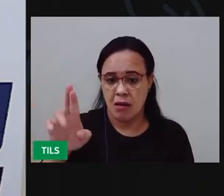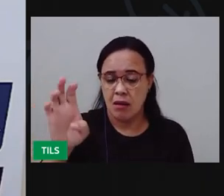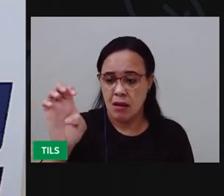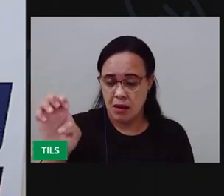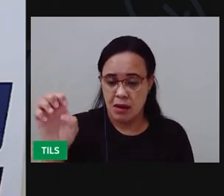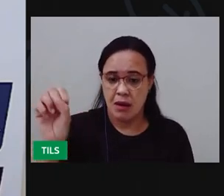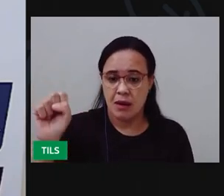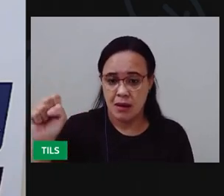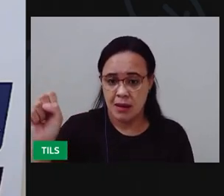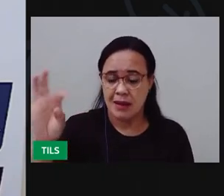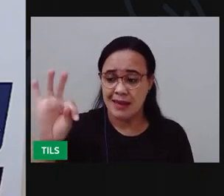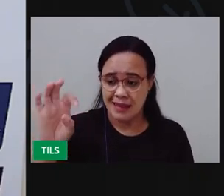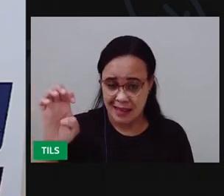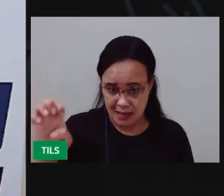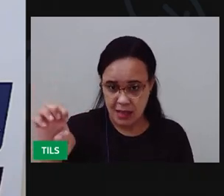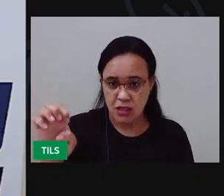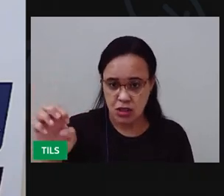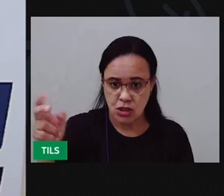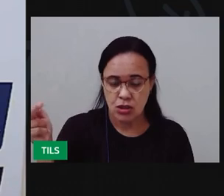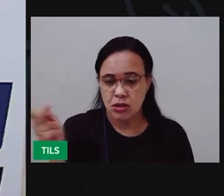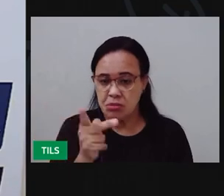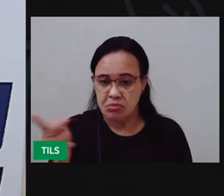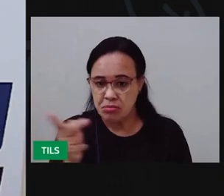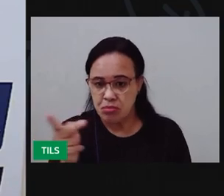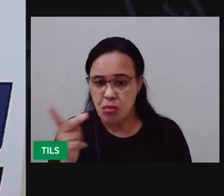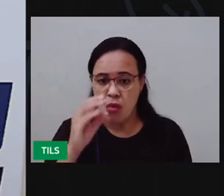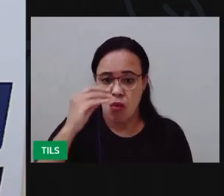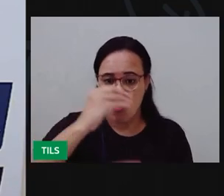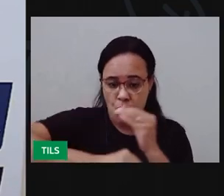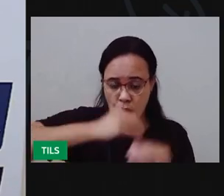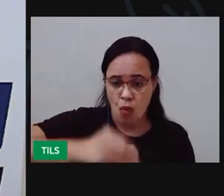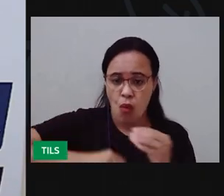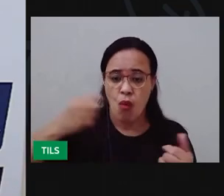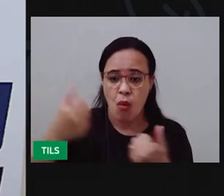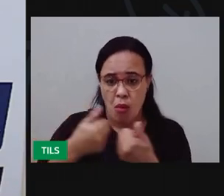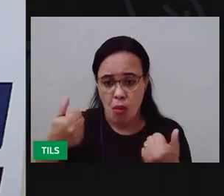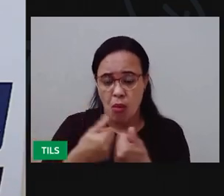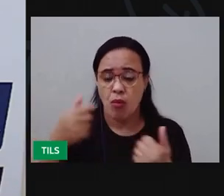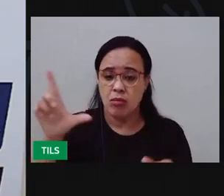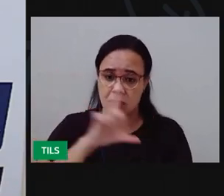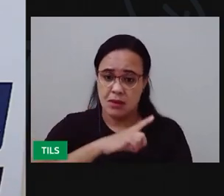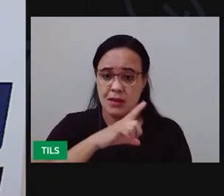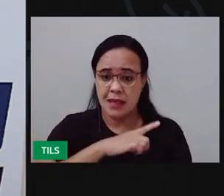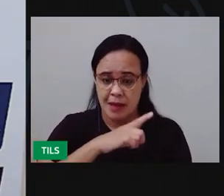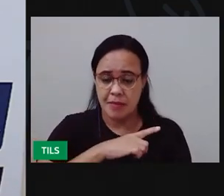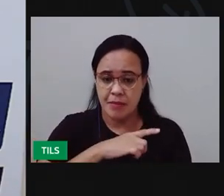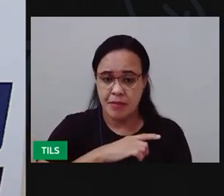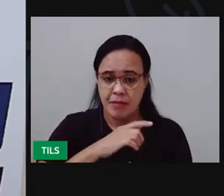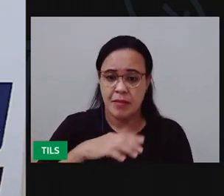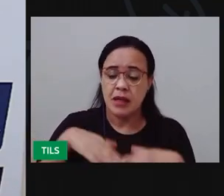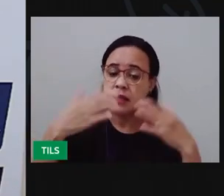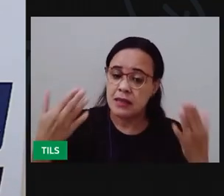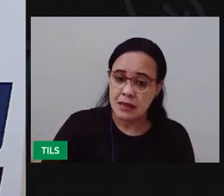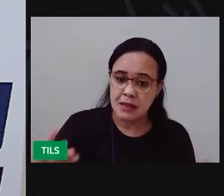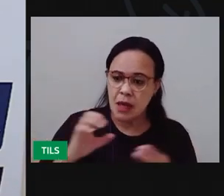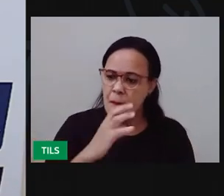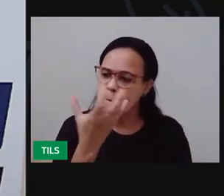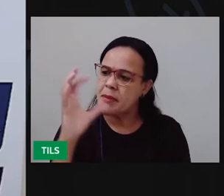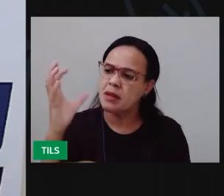entre o bioma caatinga e mata atlântica fazendo com que a gente tenha diferentes plantas plantas